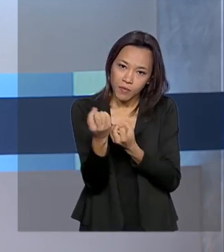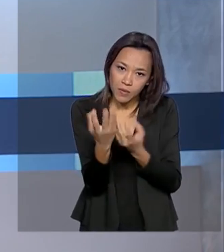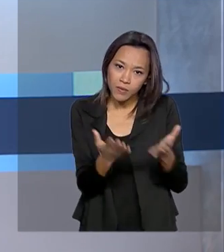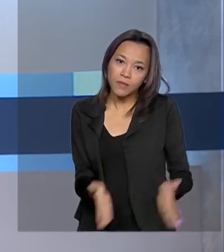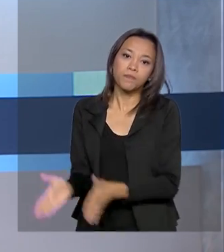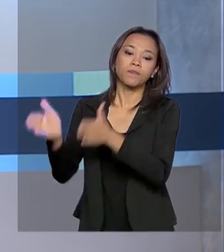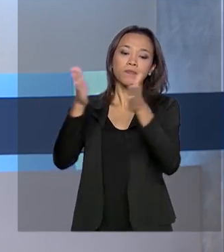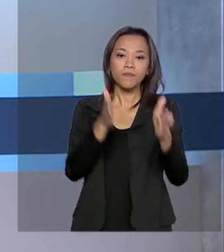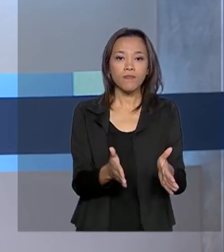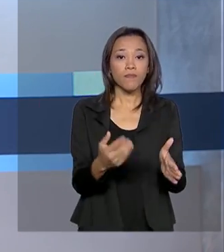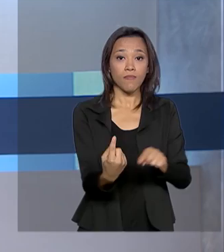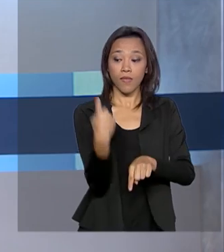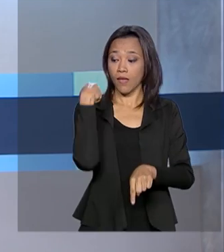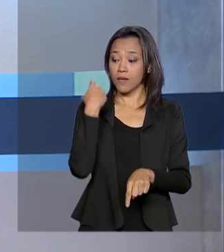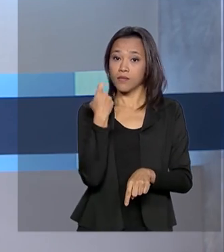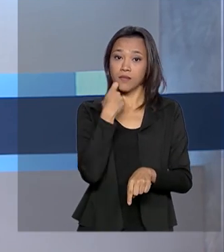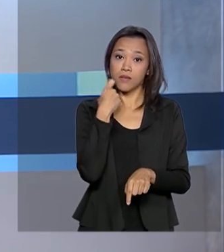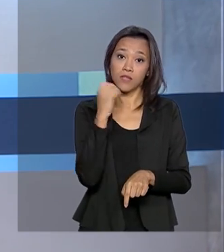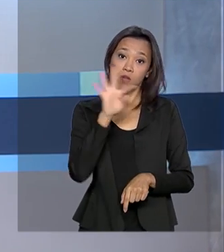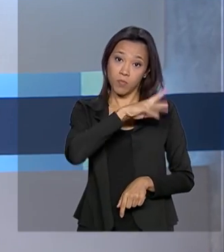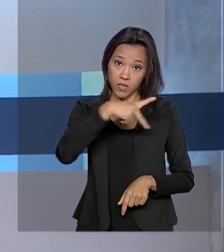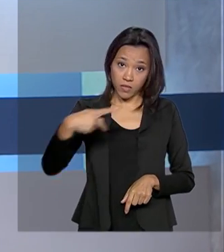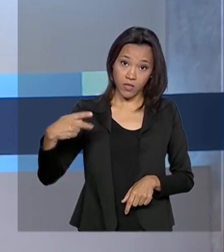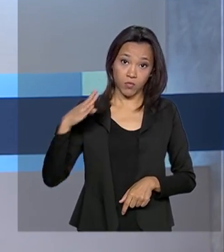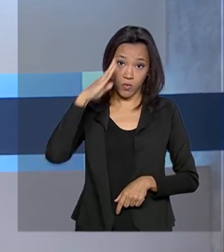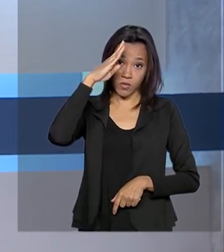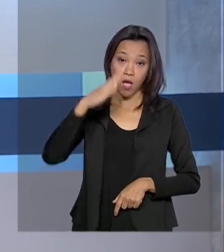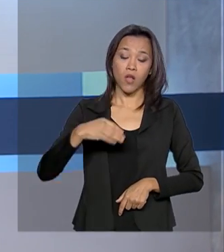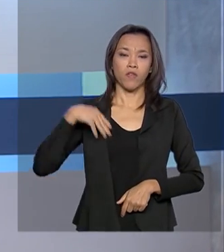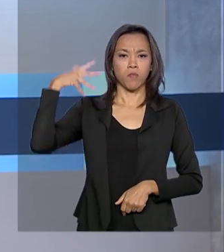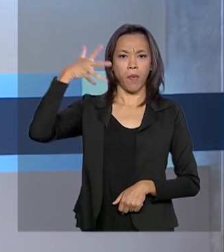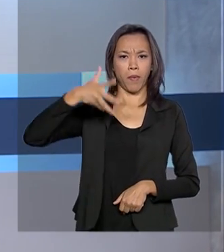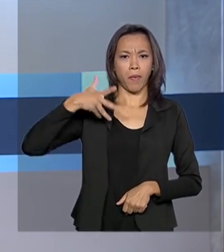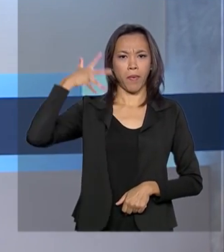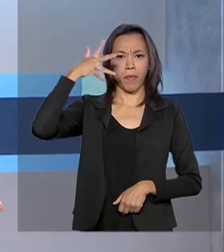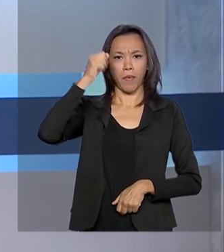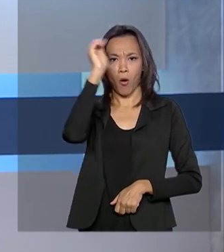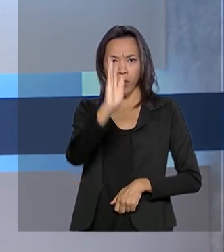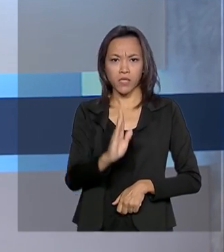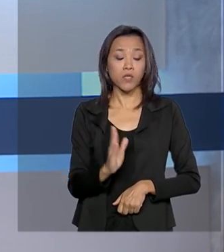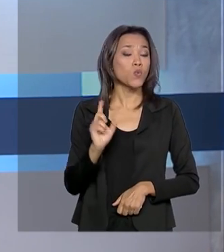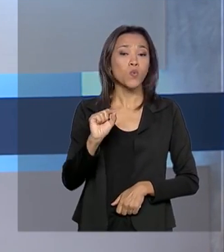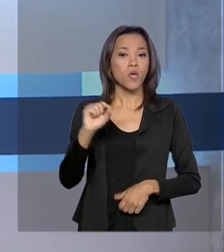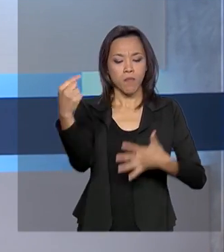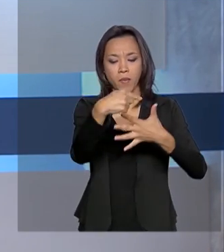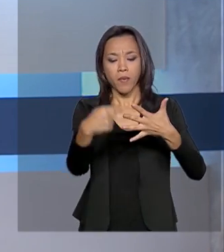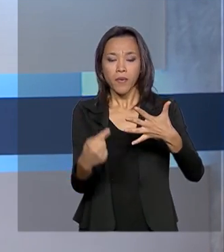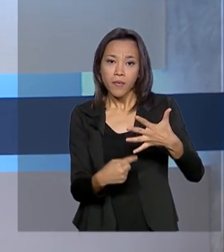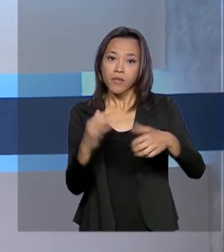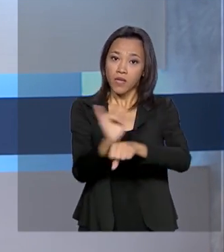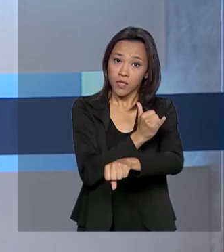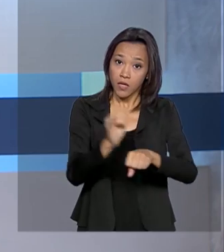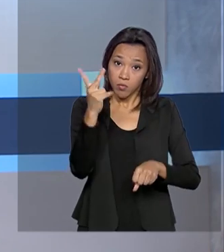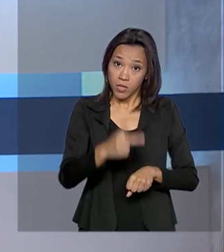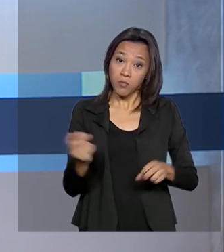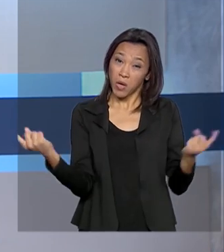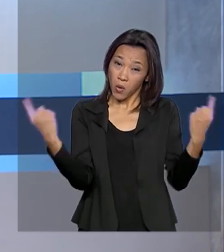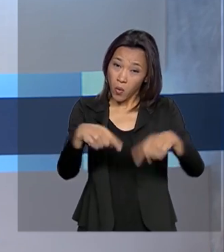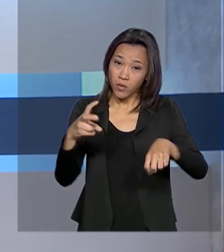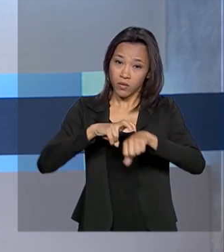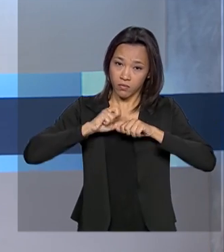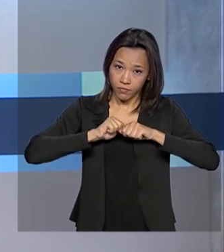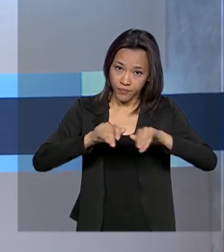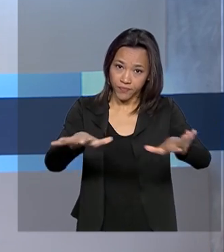E na sexta-feira, o presidente Jair Bolsonaro fez um pronunciamento à nação sobre as medidas adotadas pelo Brasil para enfrentar o